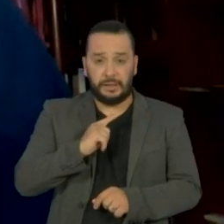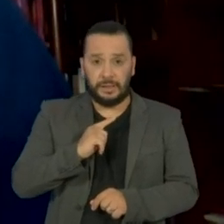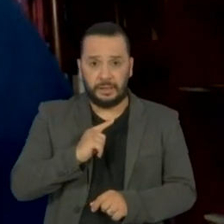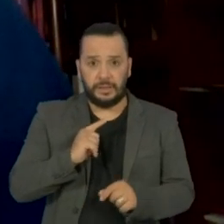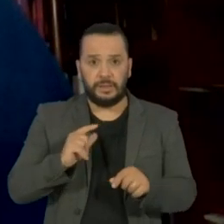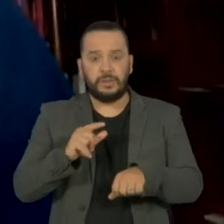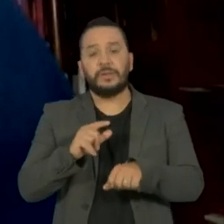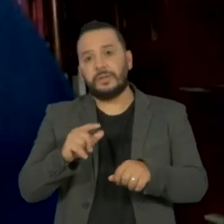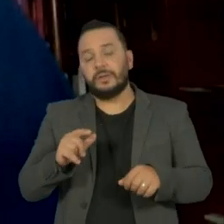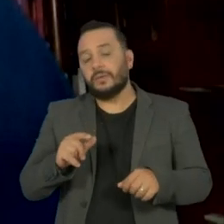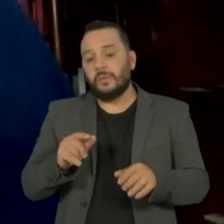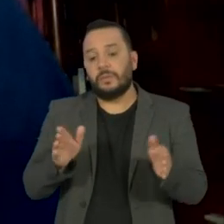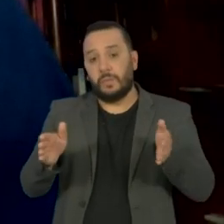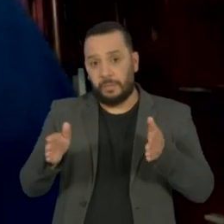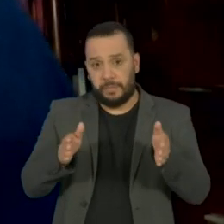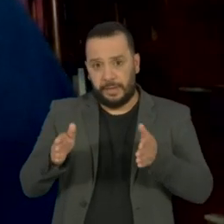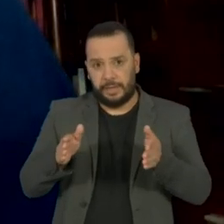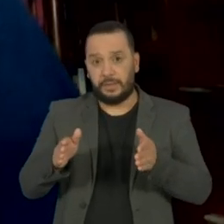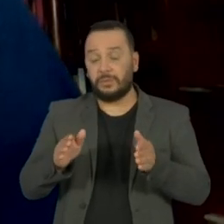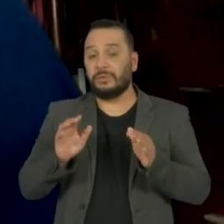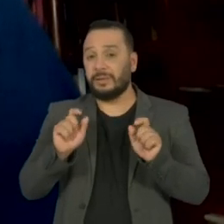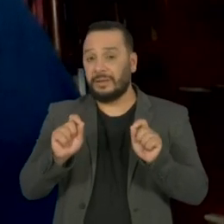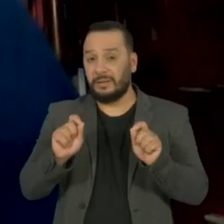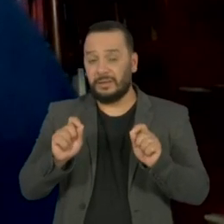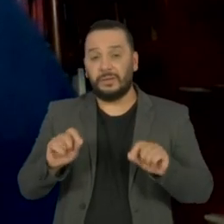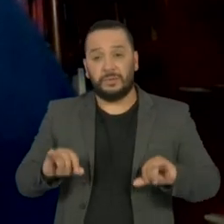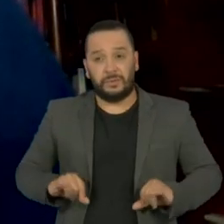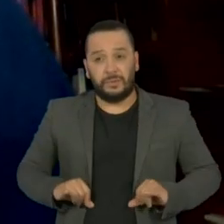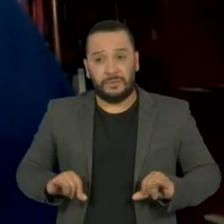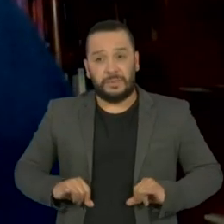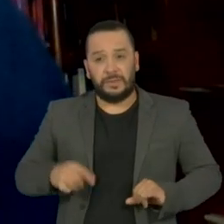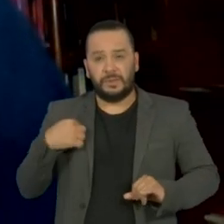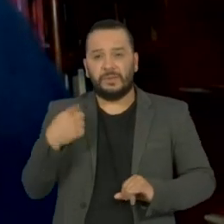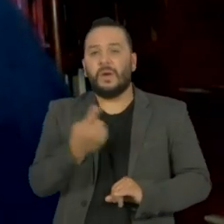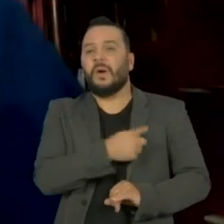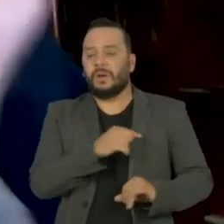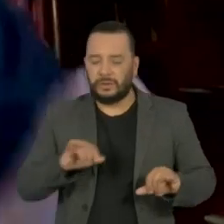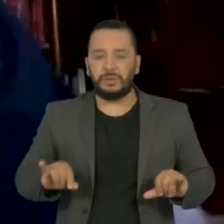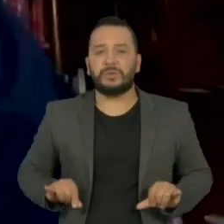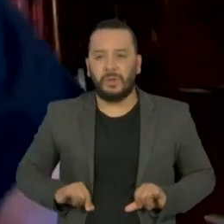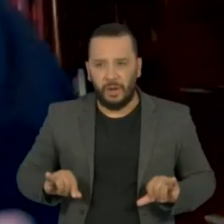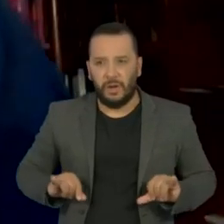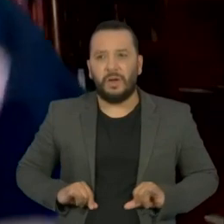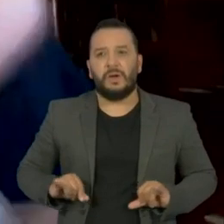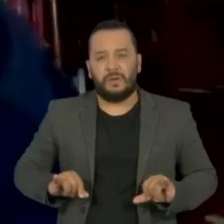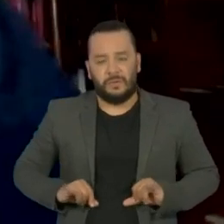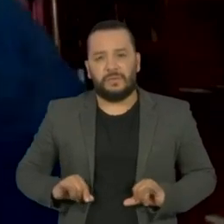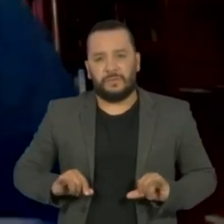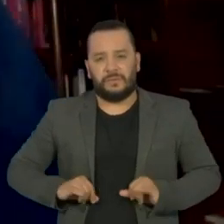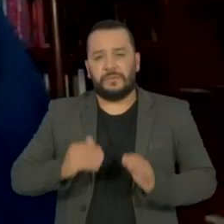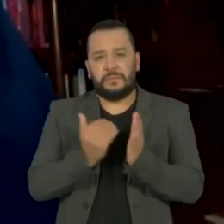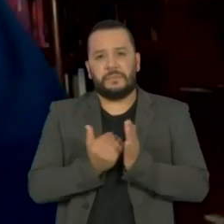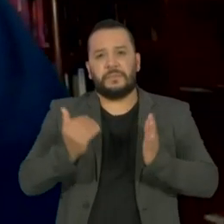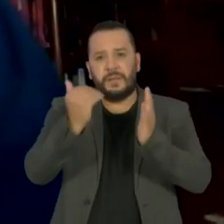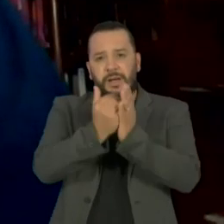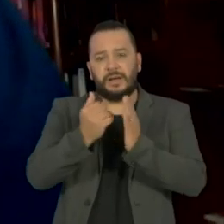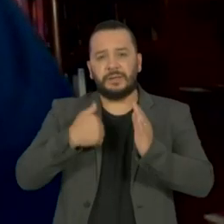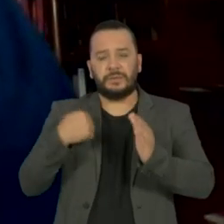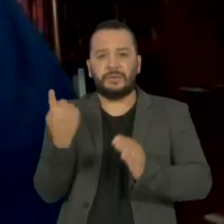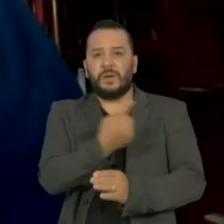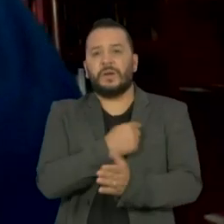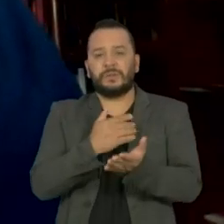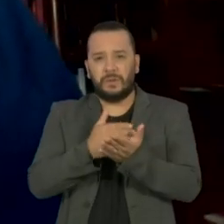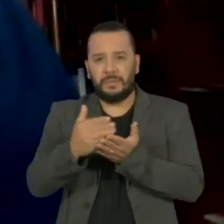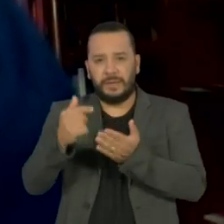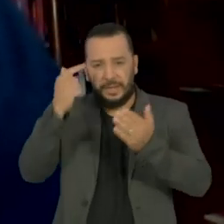do sofrimento. E quando a gente sofre mais, a gente tende a criar mais sintomas e